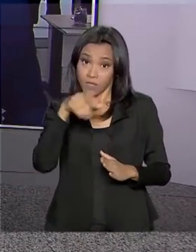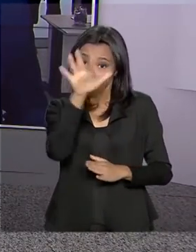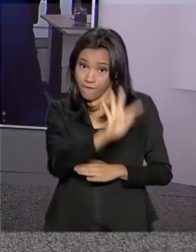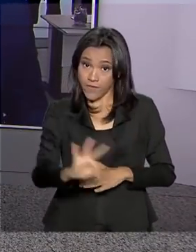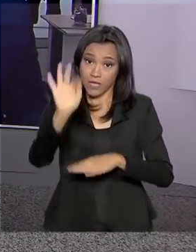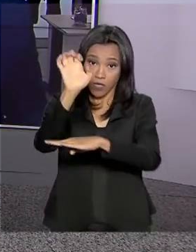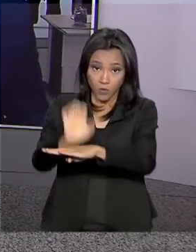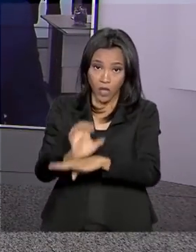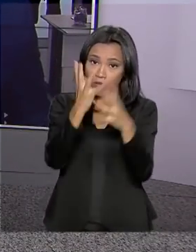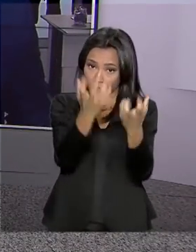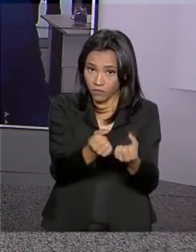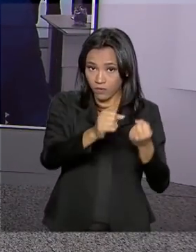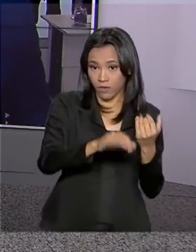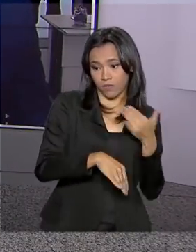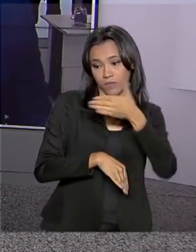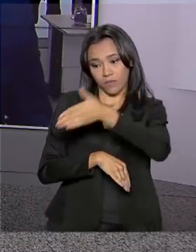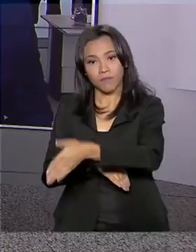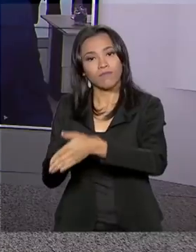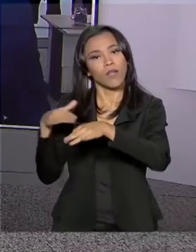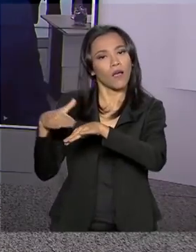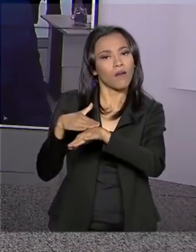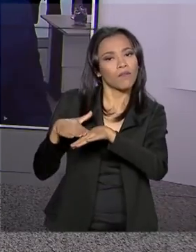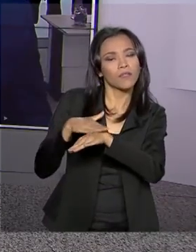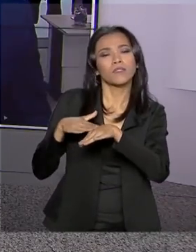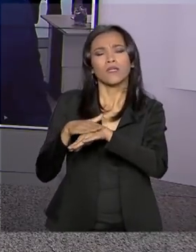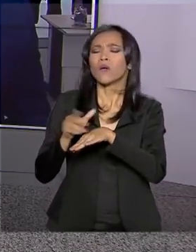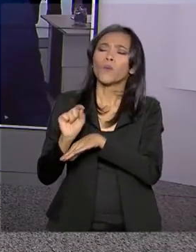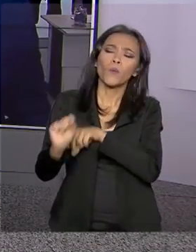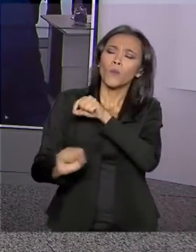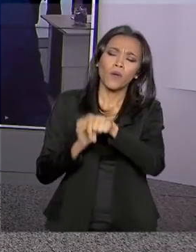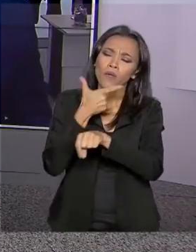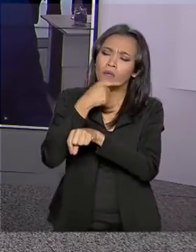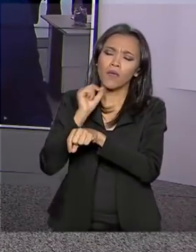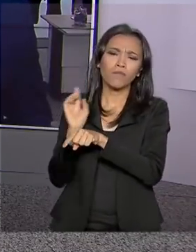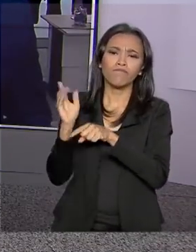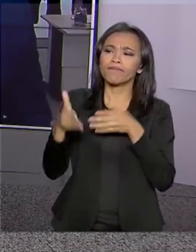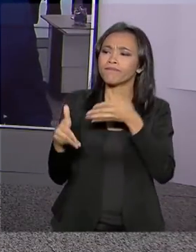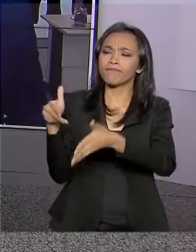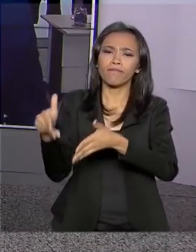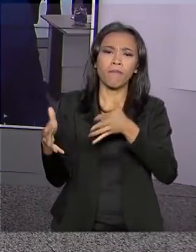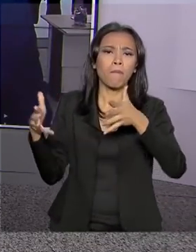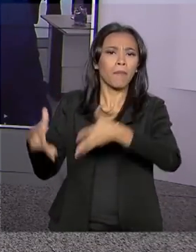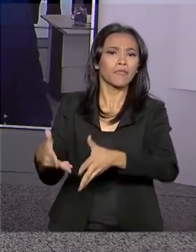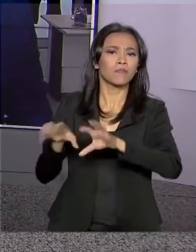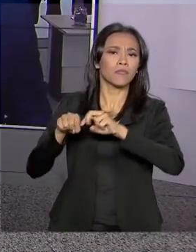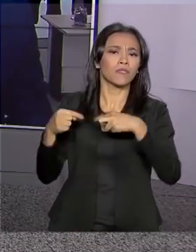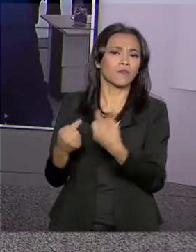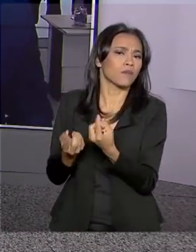vai até lá conversar com o repórter Marcelo Castilho. Olá Marcelo, quem é que participa dessa reunião? Bom dia pra você.